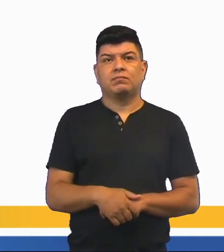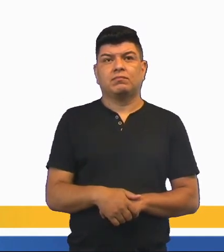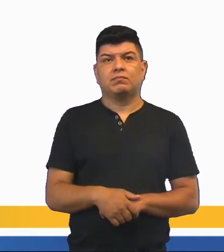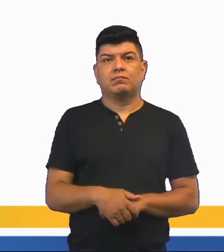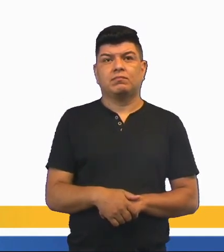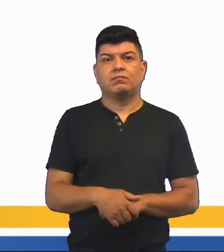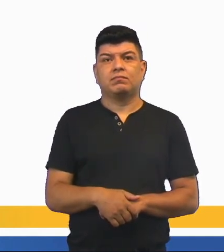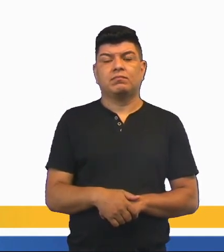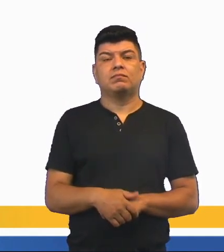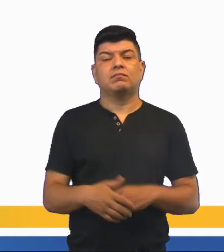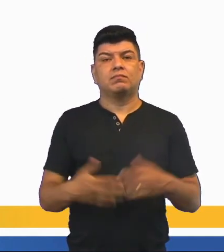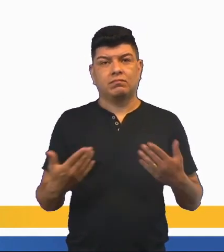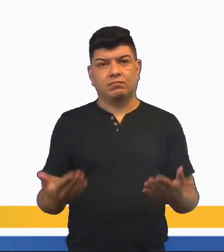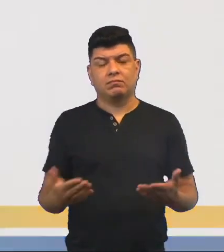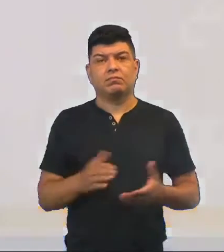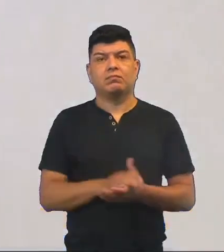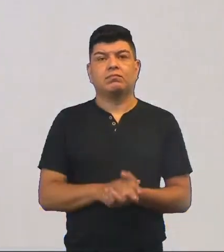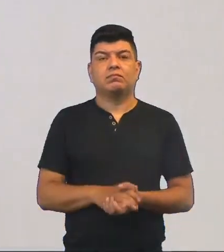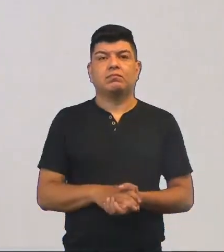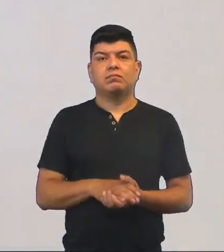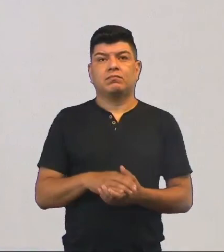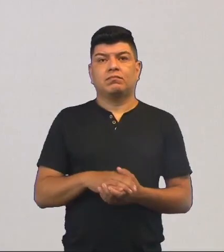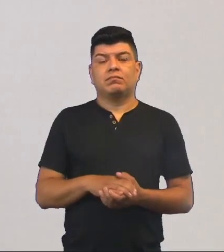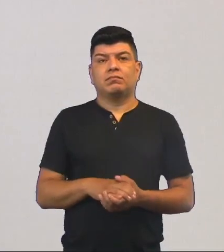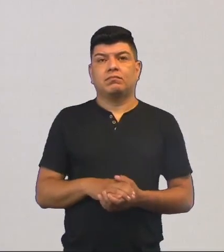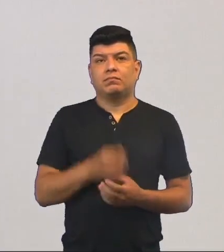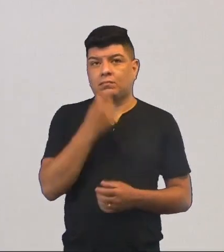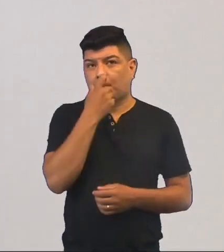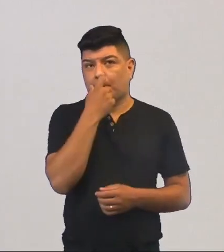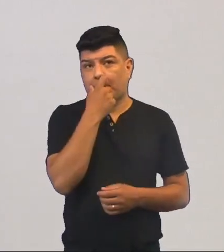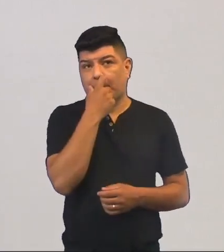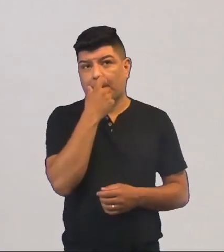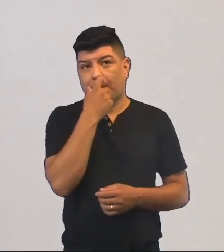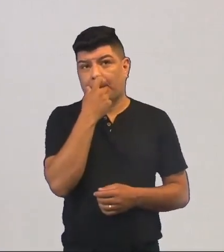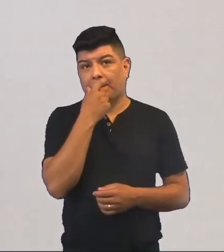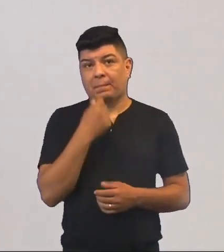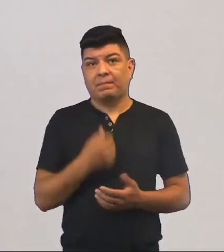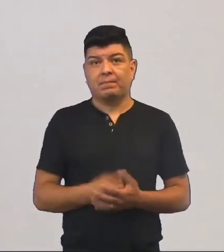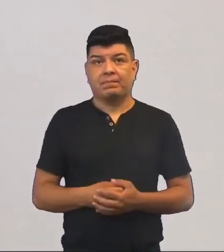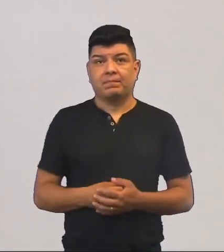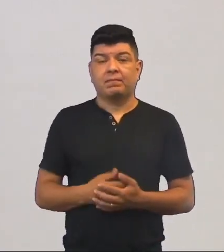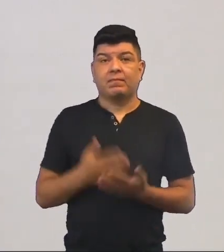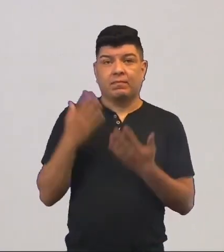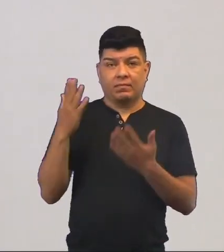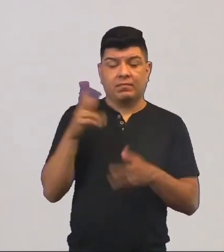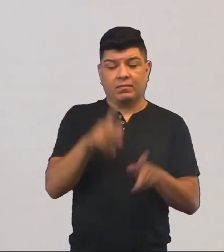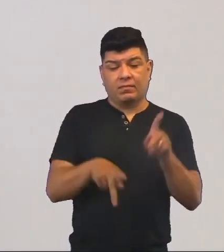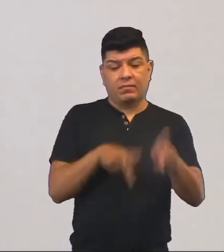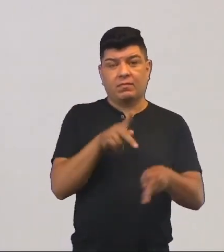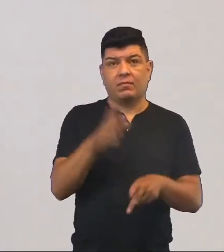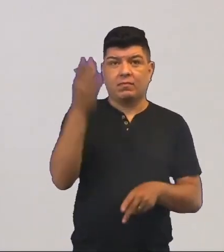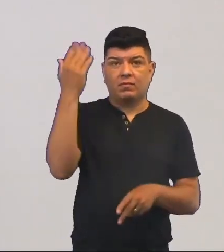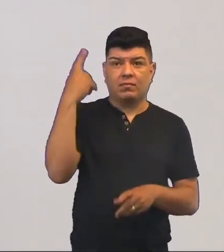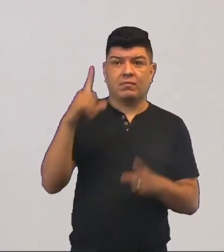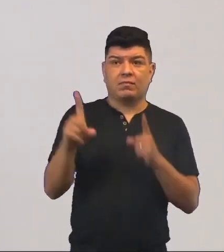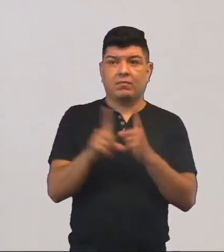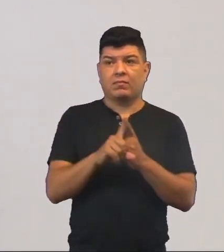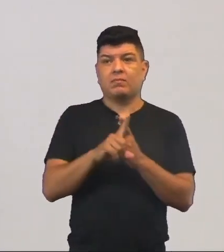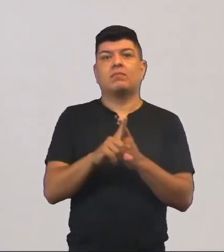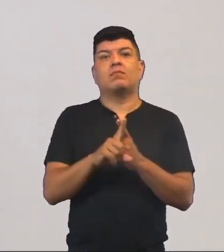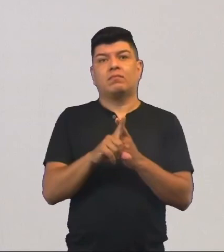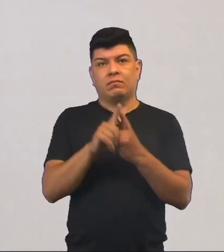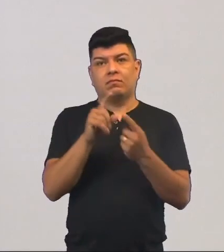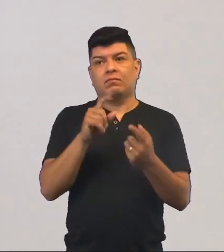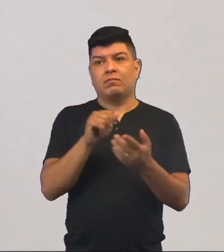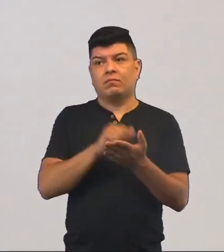Então, crianças, essa foi uma das formas que os povos antigos encontraram